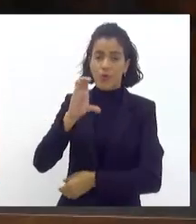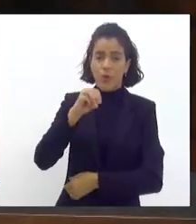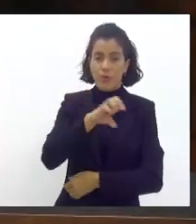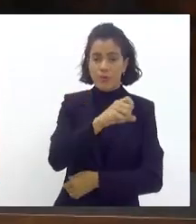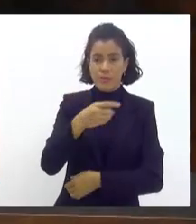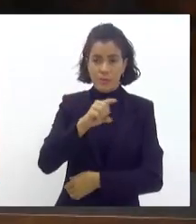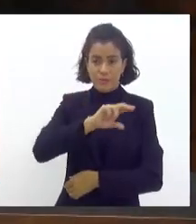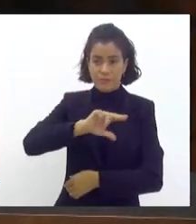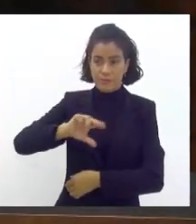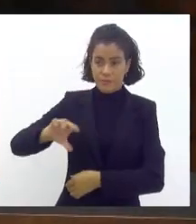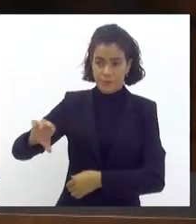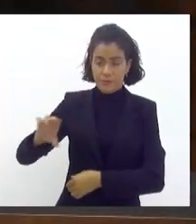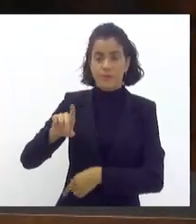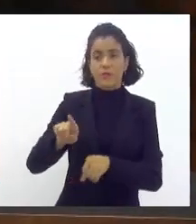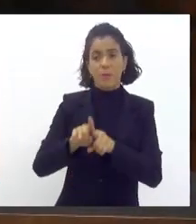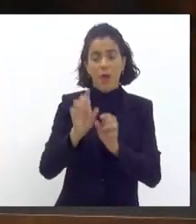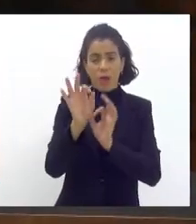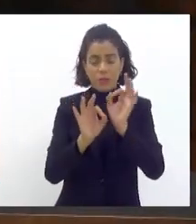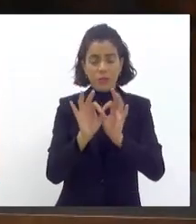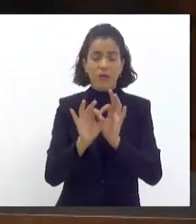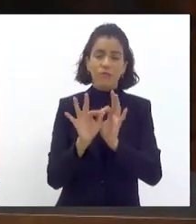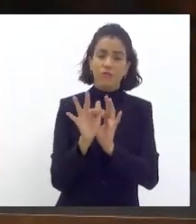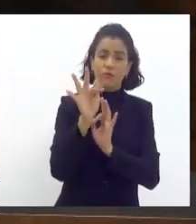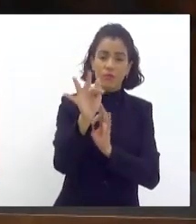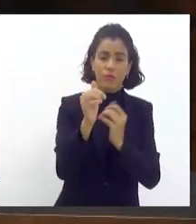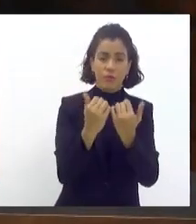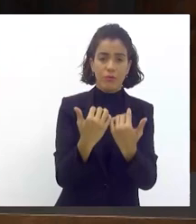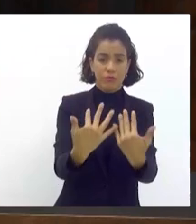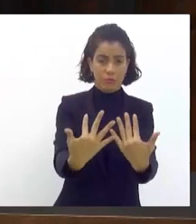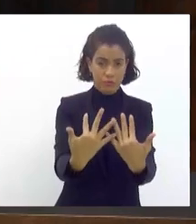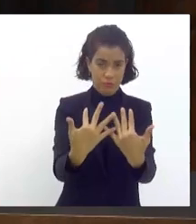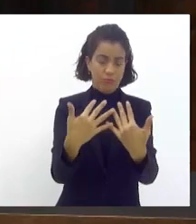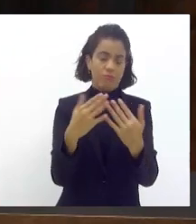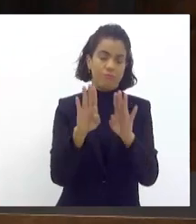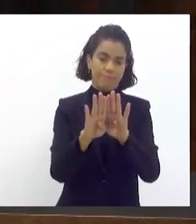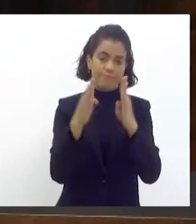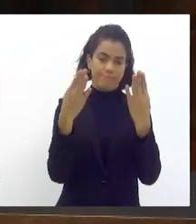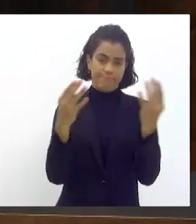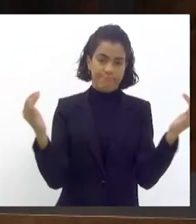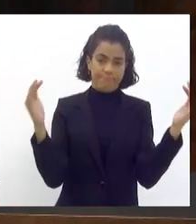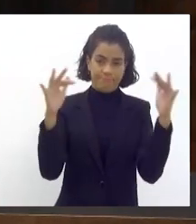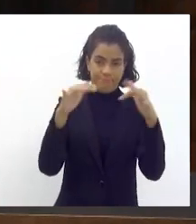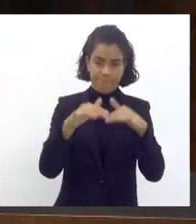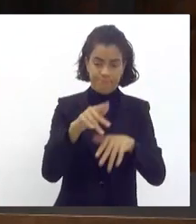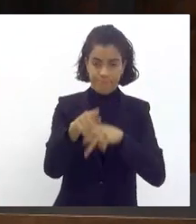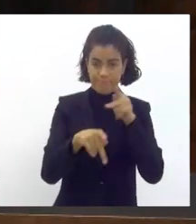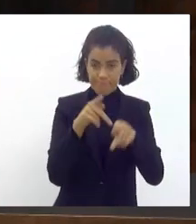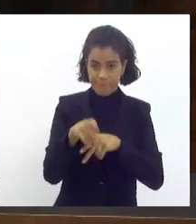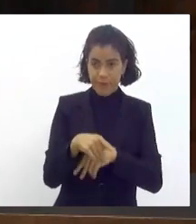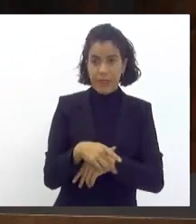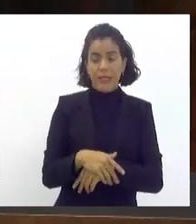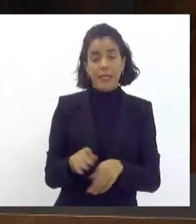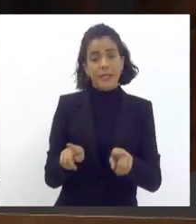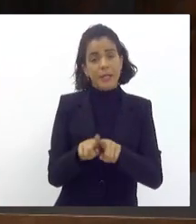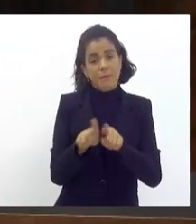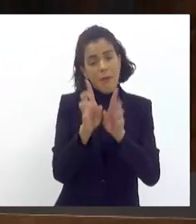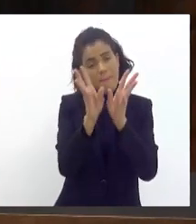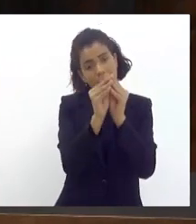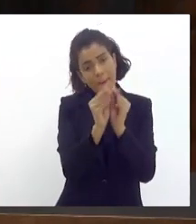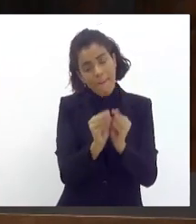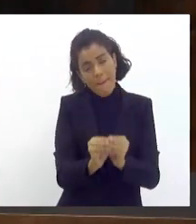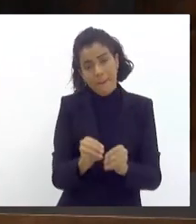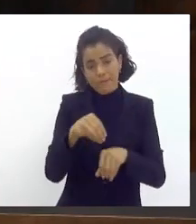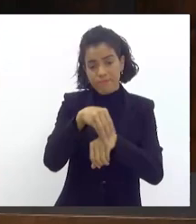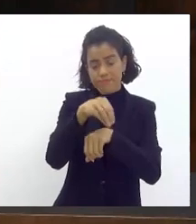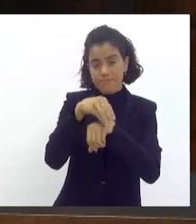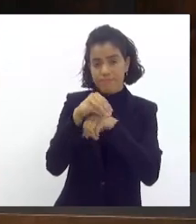eventualmente outras audiências, para que a gente possa esgotar em tempo a temática do carnaval e trazer o mais breve possível para a pauta.